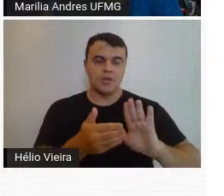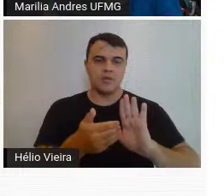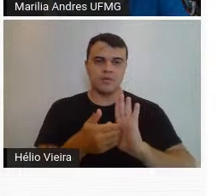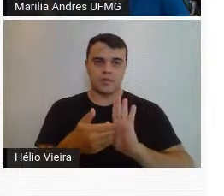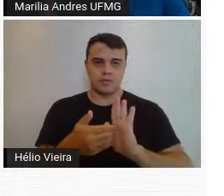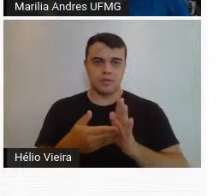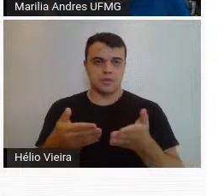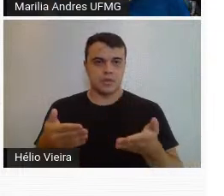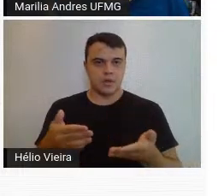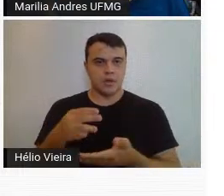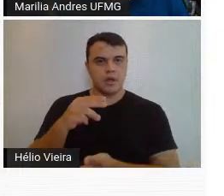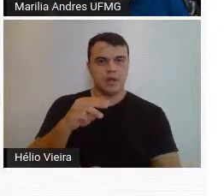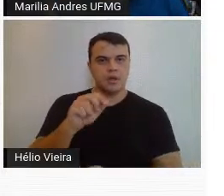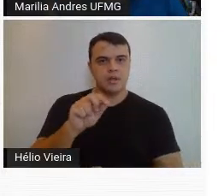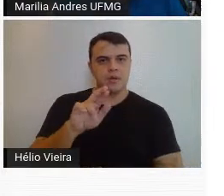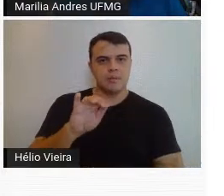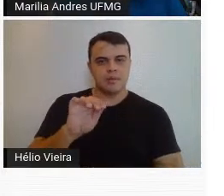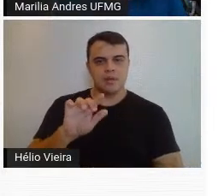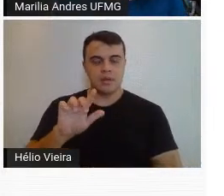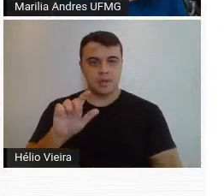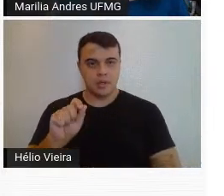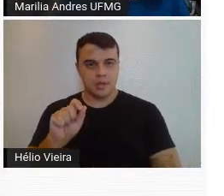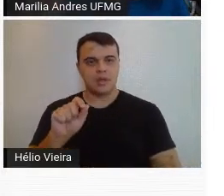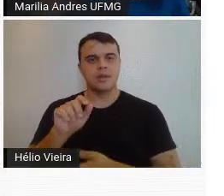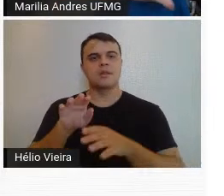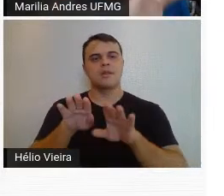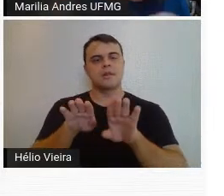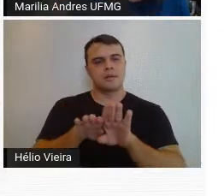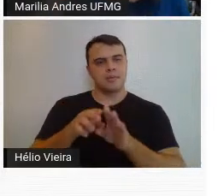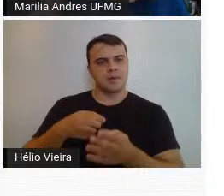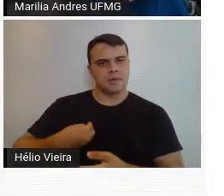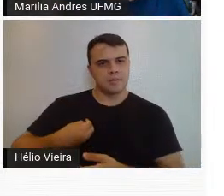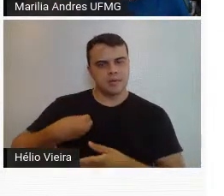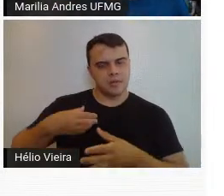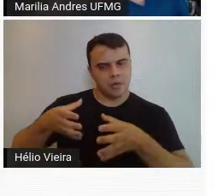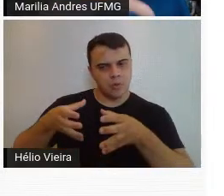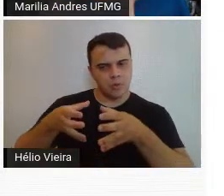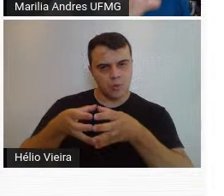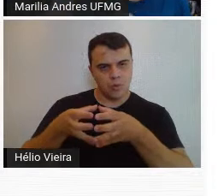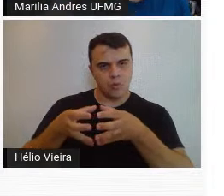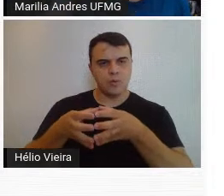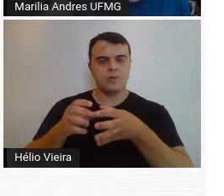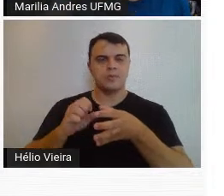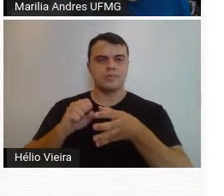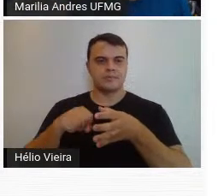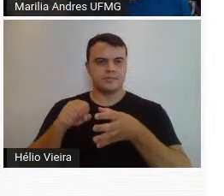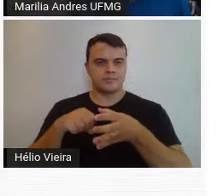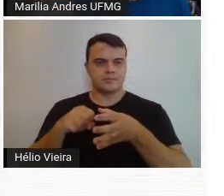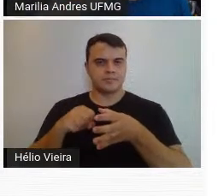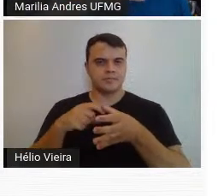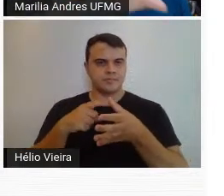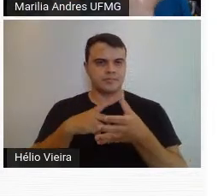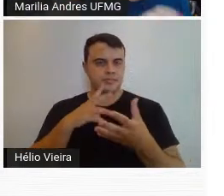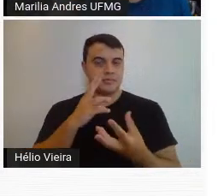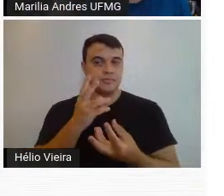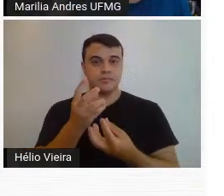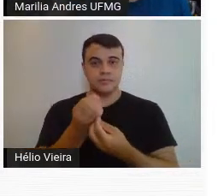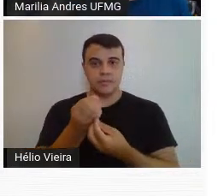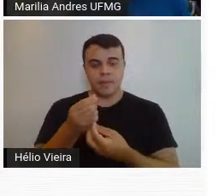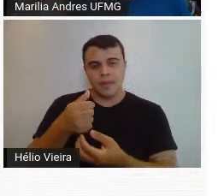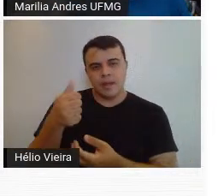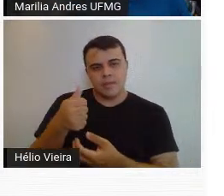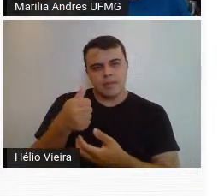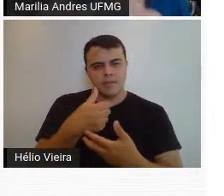chegamos a Marília Janete Torres, que também pertencia a esse grupo de artistas da primeira